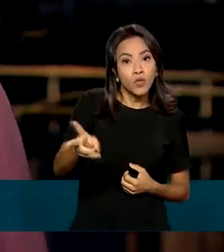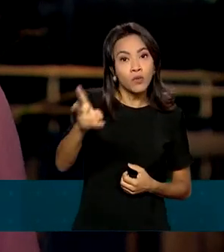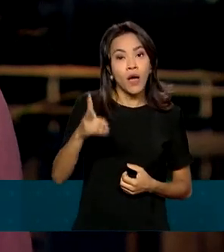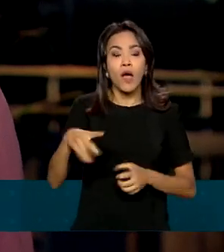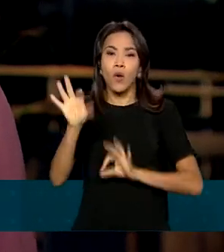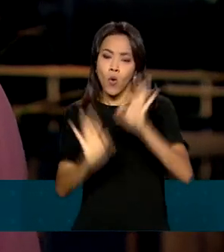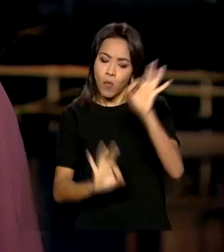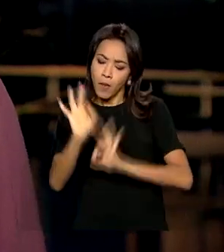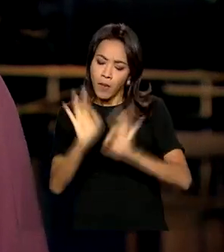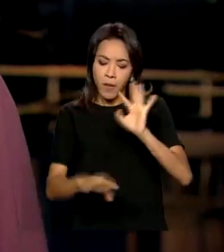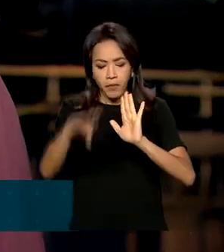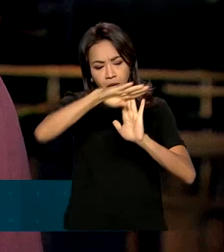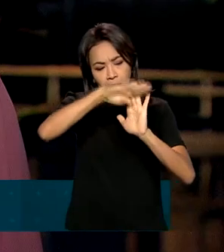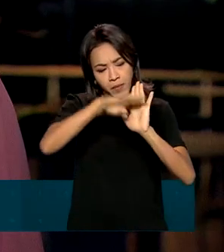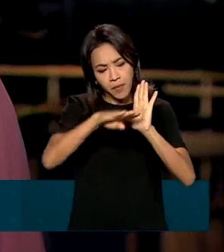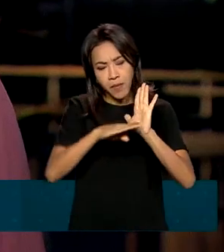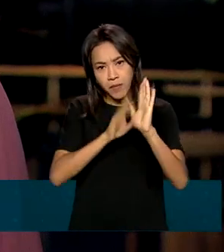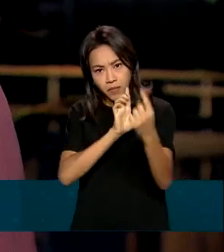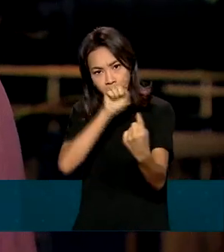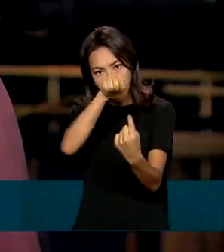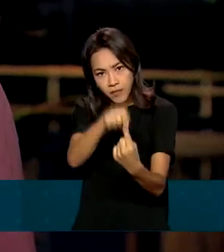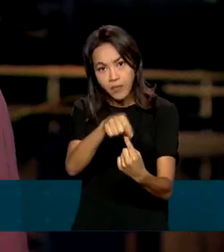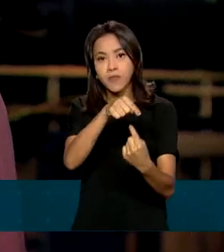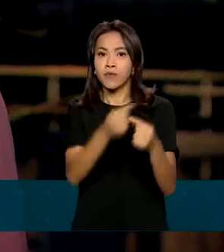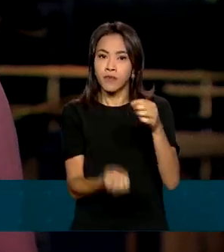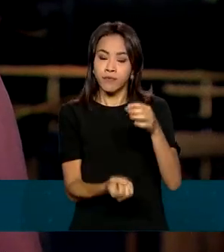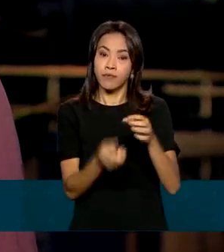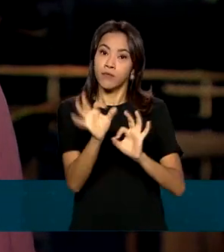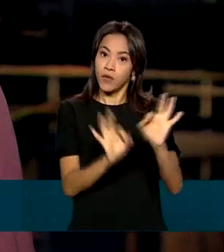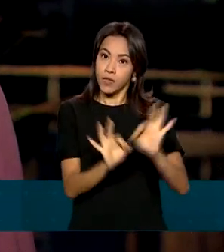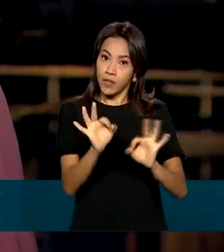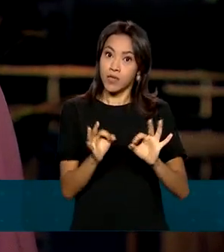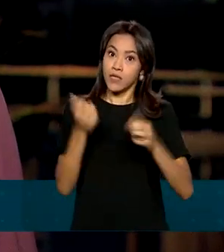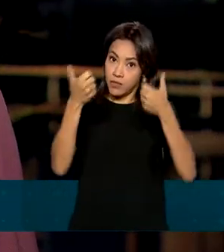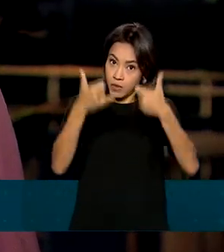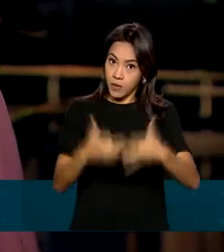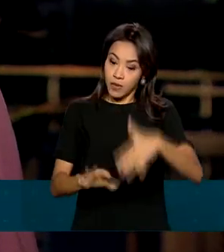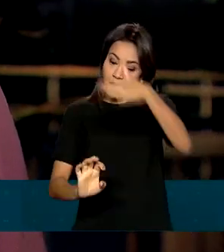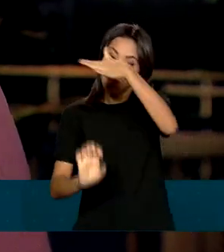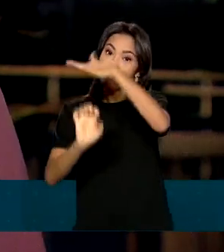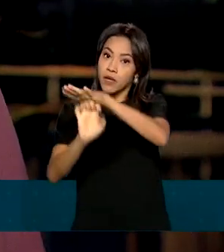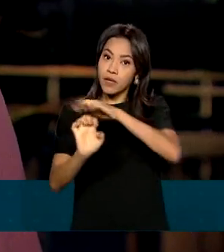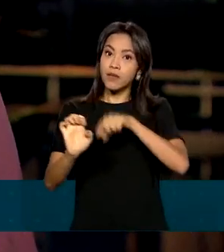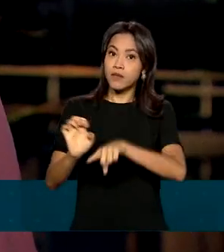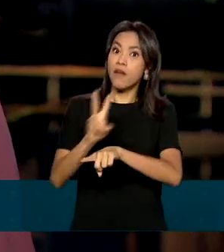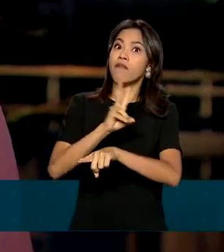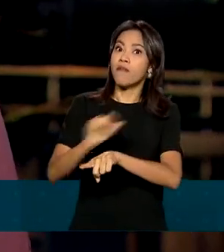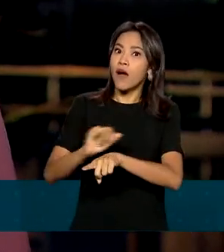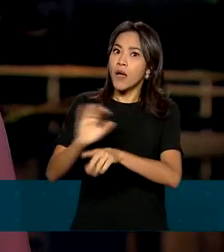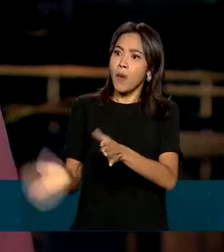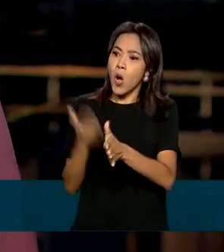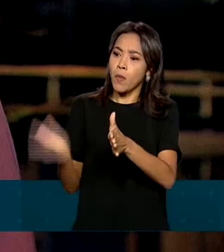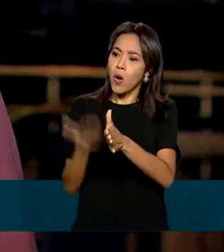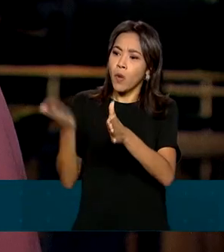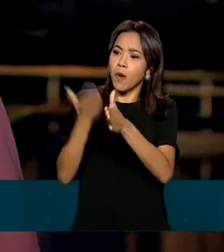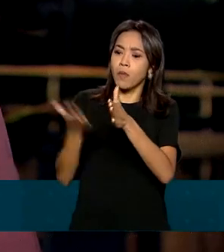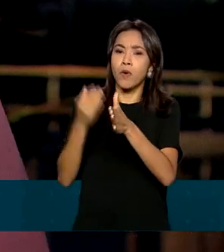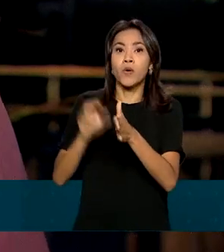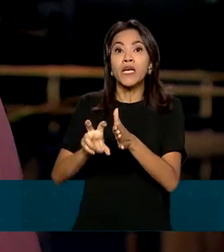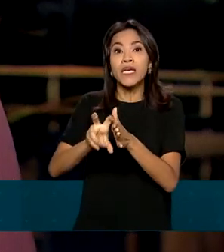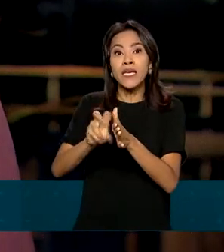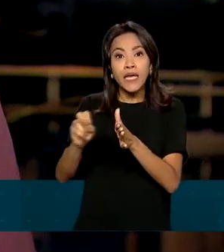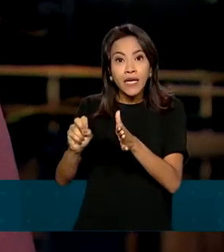estabelecido pela companhia e destacou que a Petrobras vai aumentar a produção em 500 mil